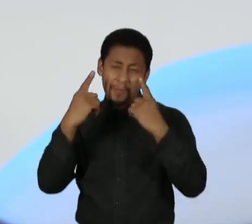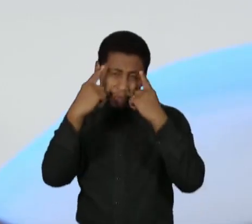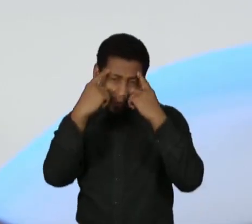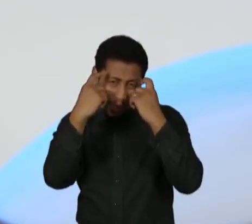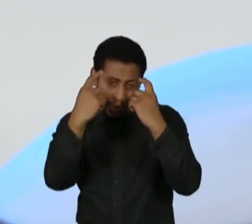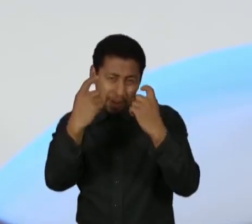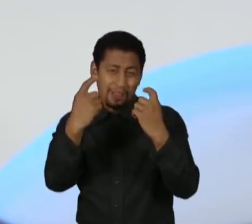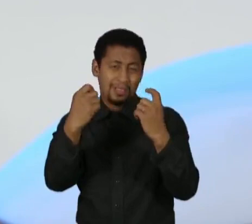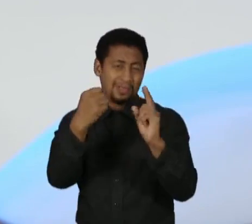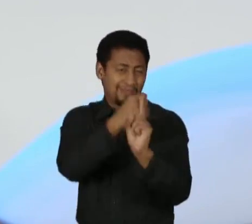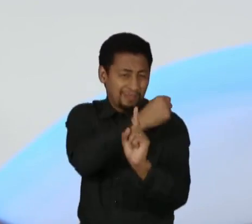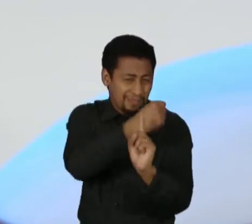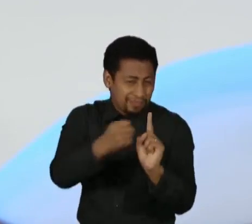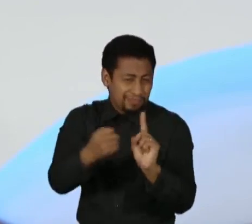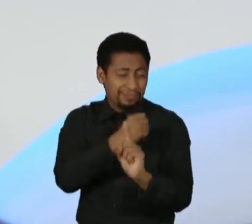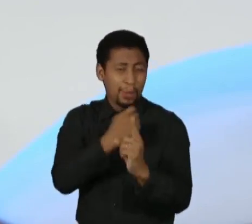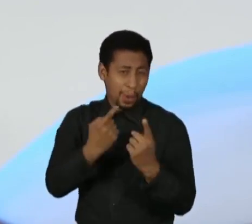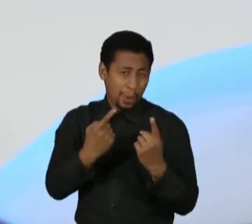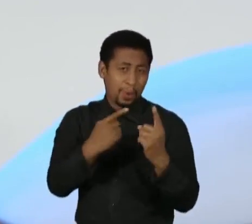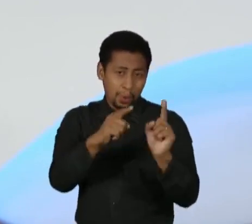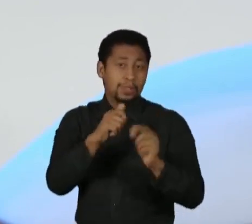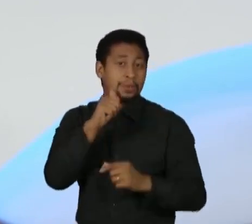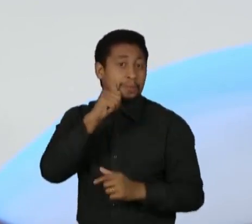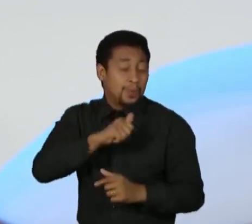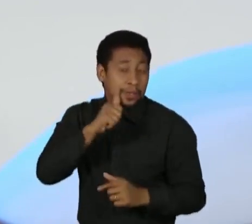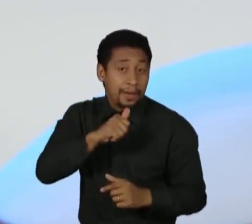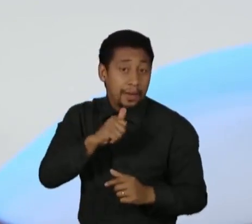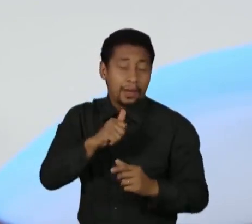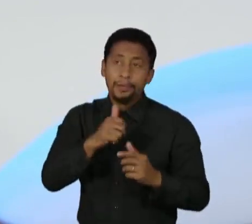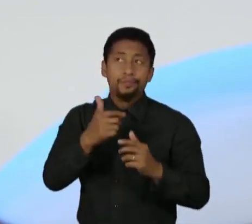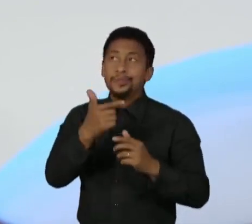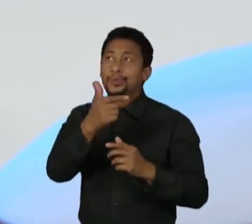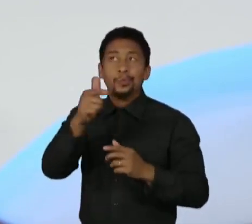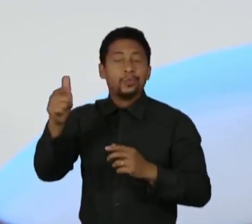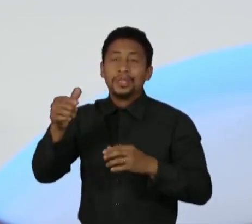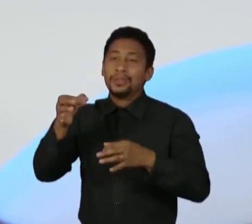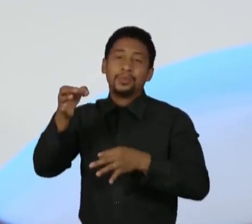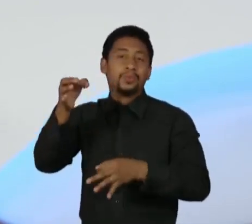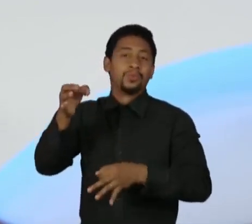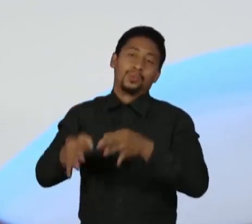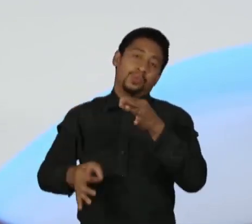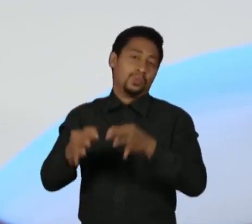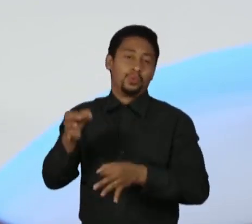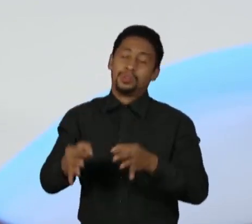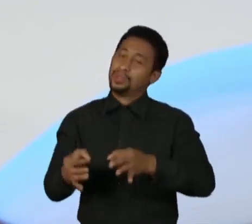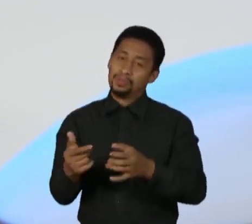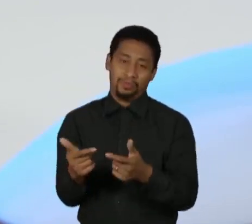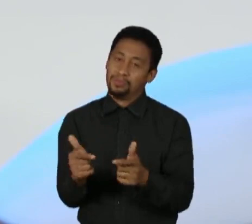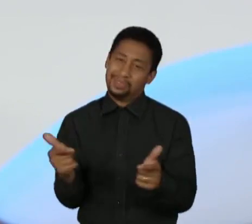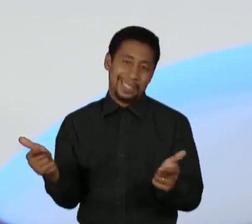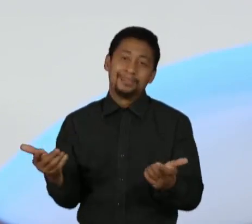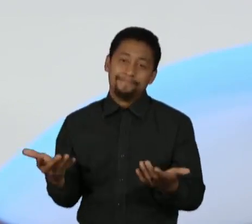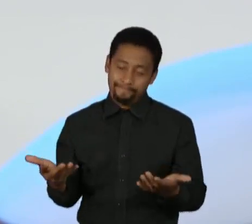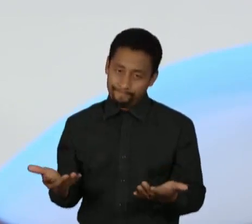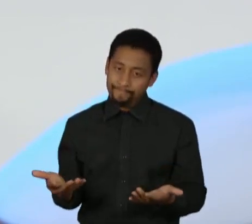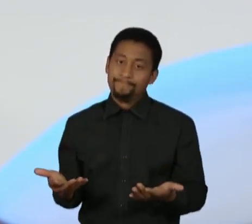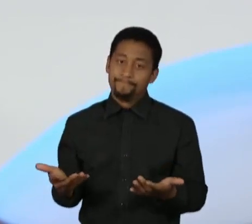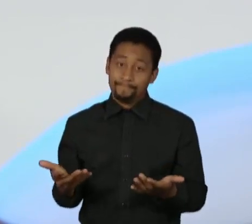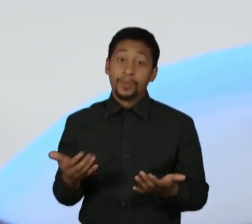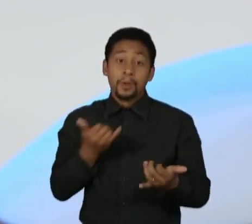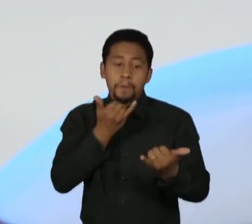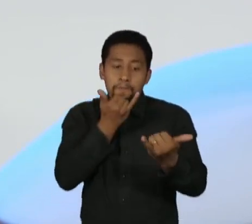não é? Então, a perspectiva do perdão, ela tem que ser colocada neste lugar, né? Num lugar